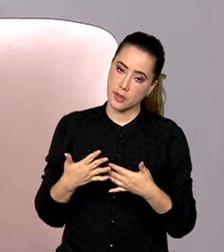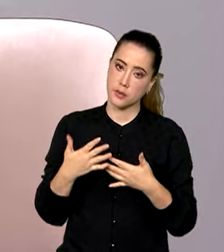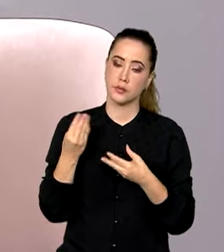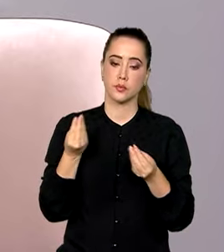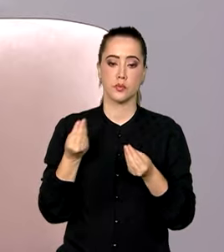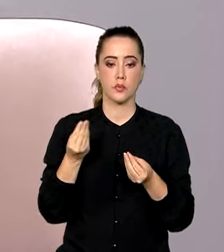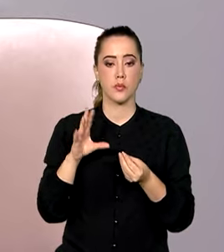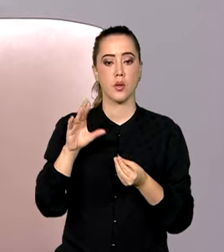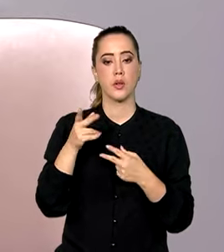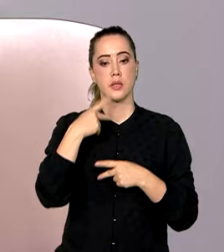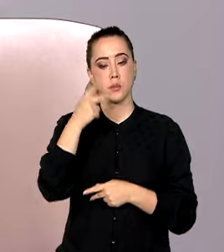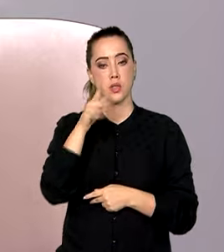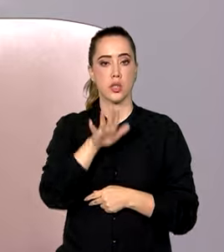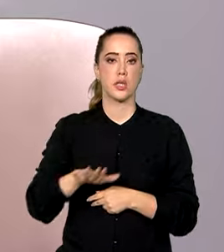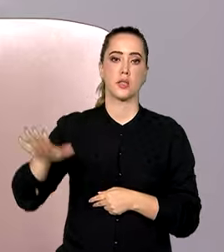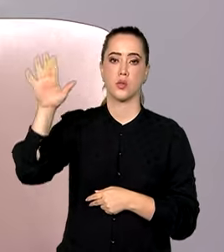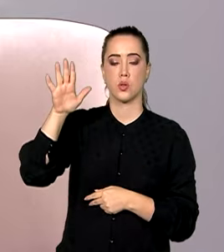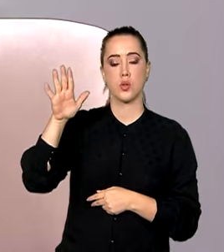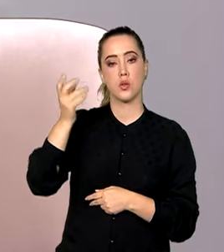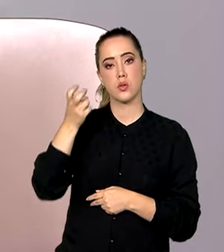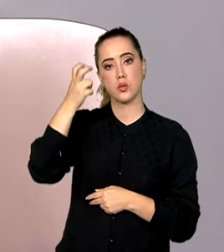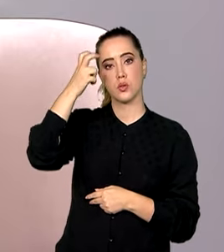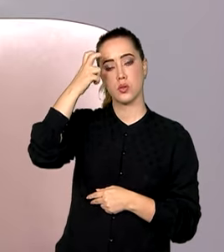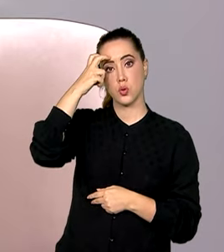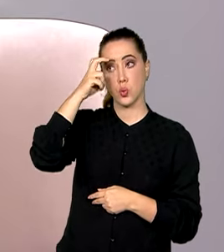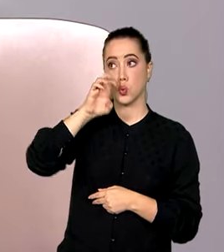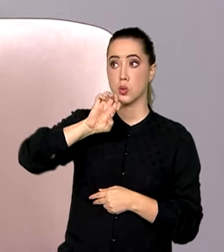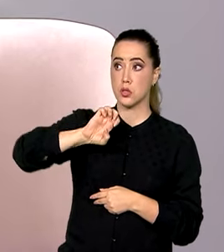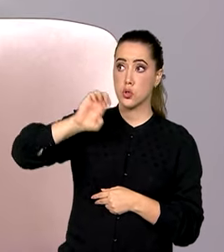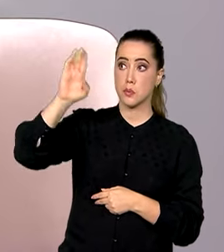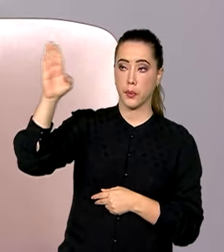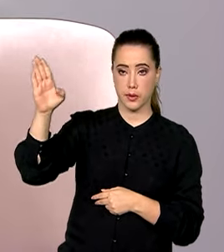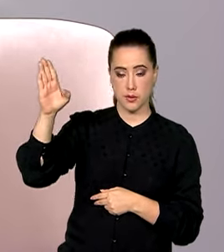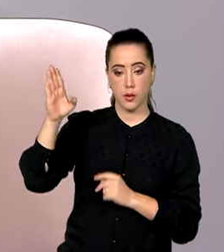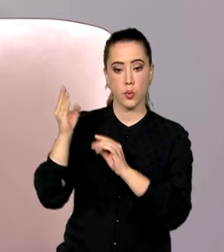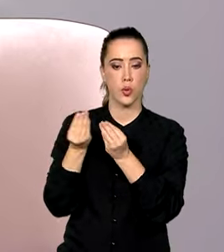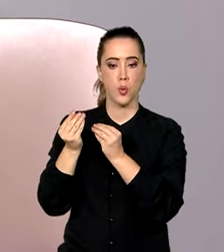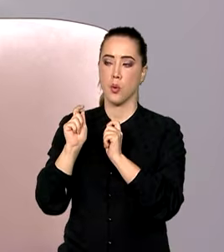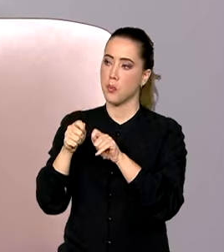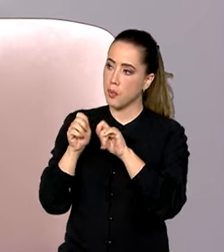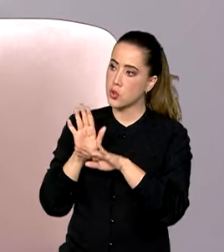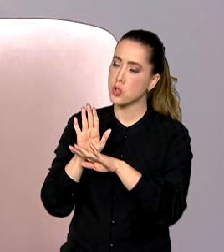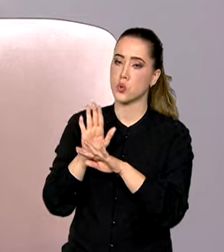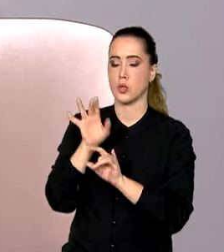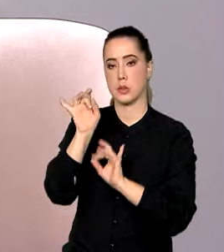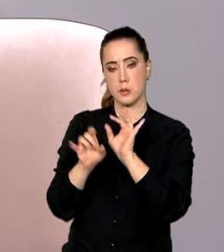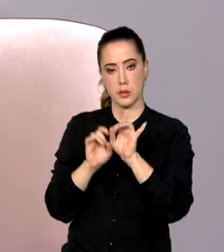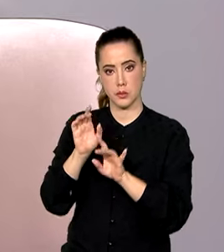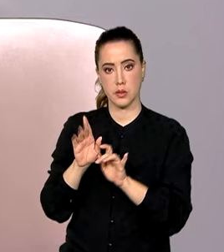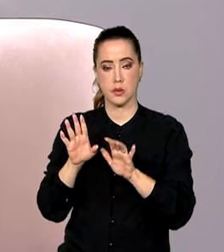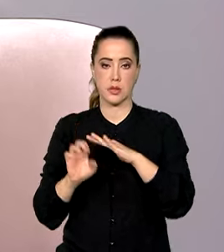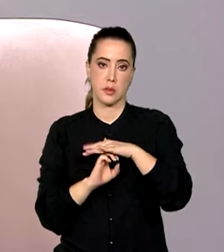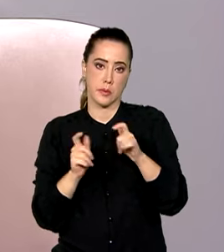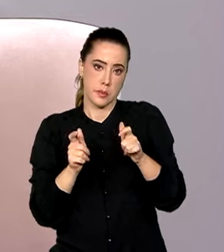explicando o que é essa Política Nacional de Cultura Exportadora e como ela pode ajudar especialmente os